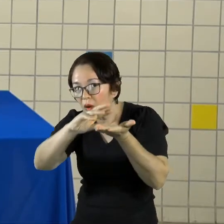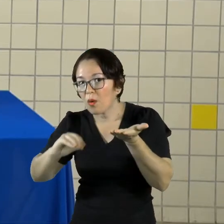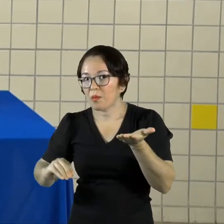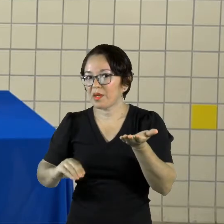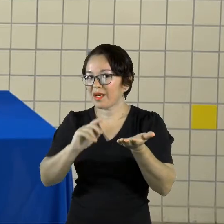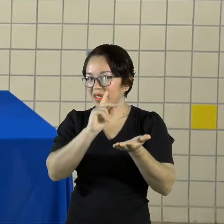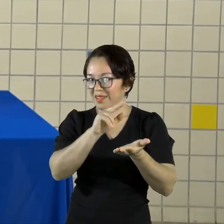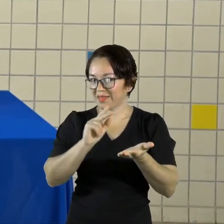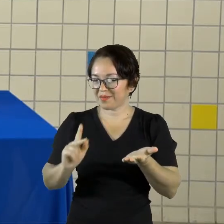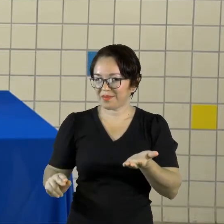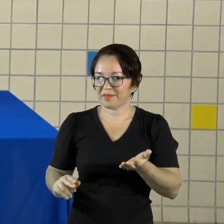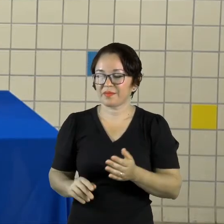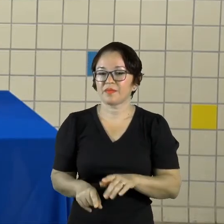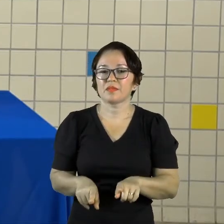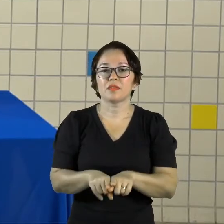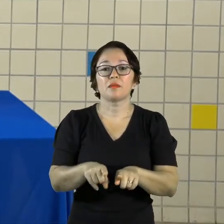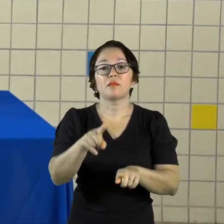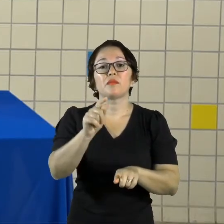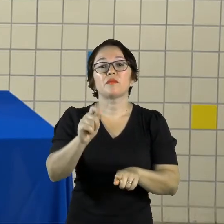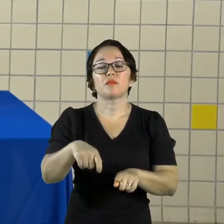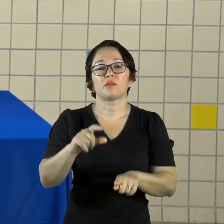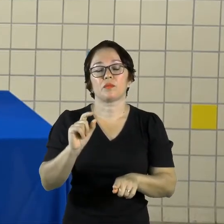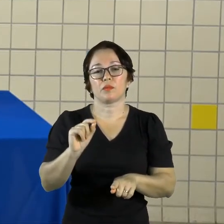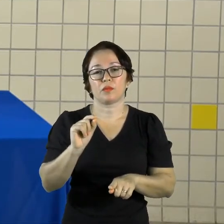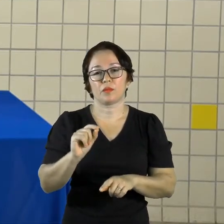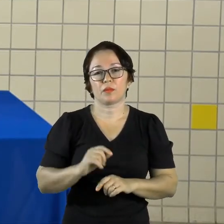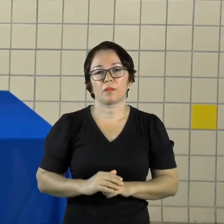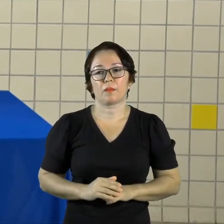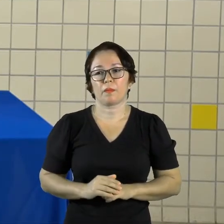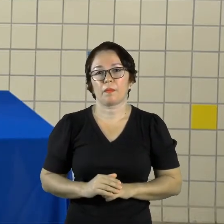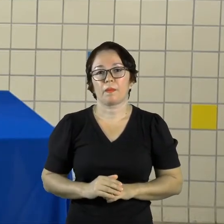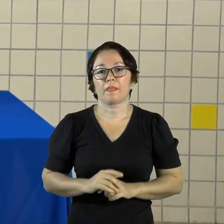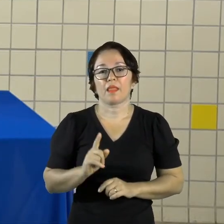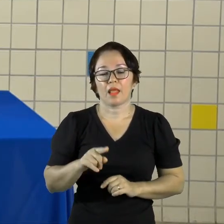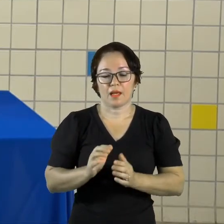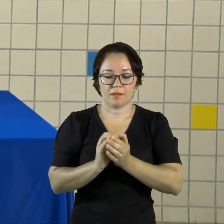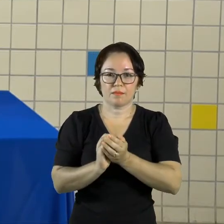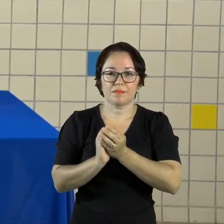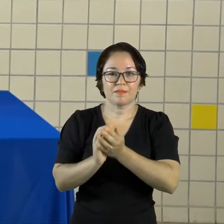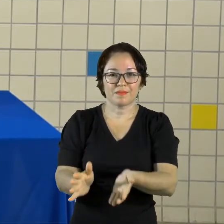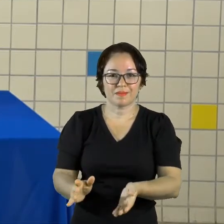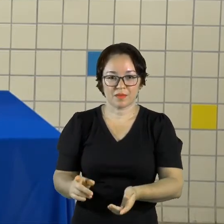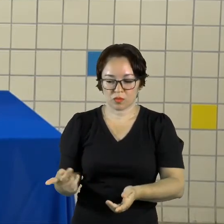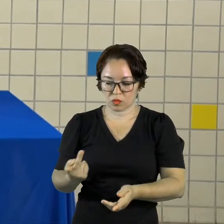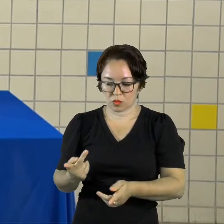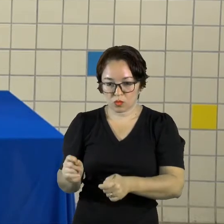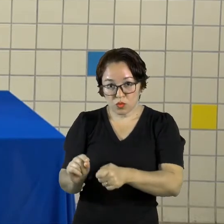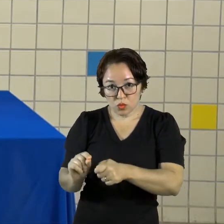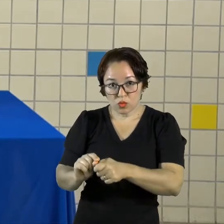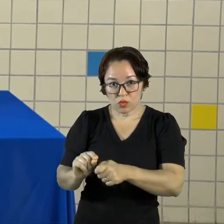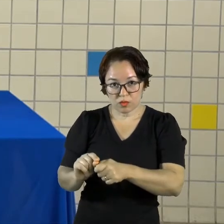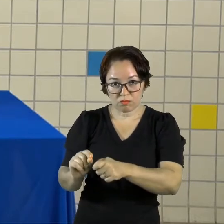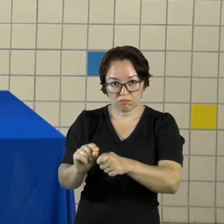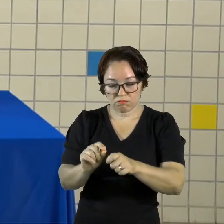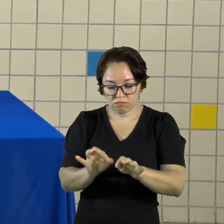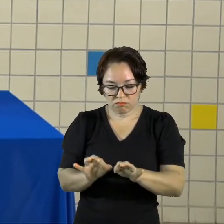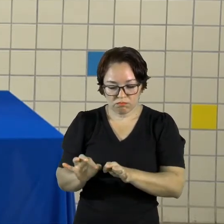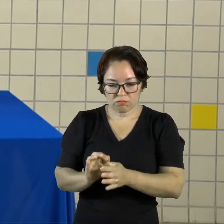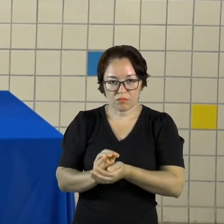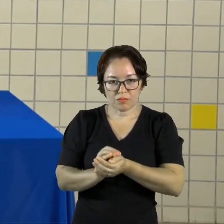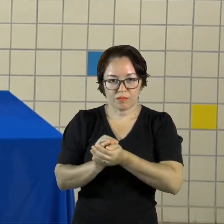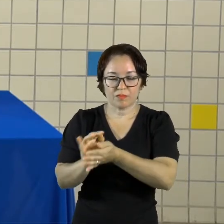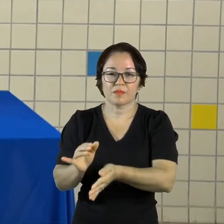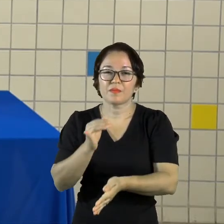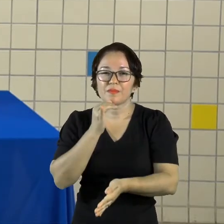Vale também você construir um dado junto com a criança Você pode pegar uma caixa de